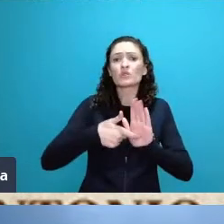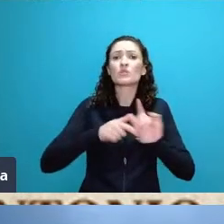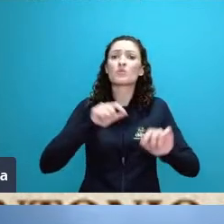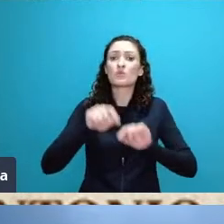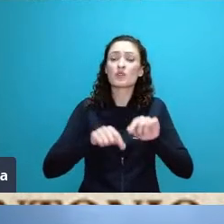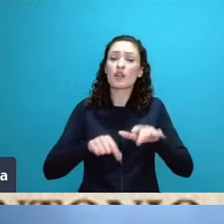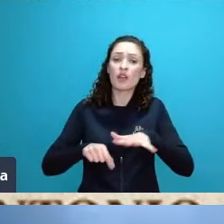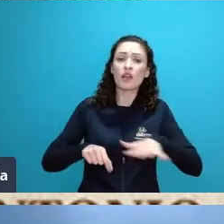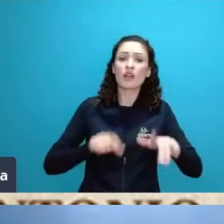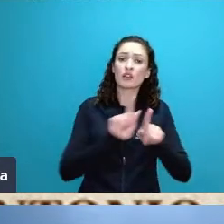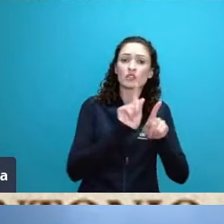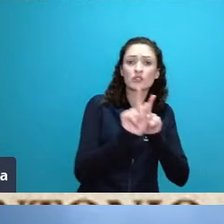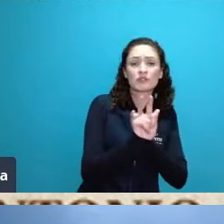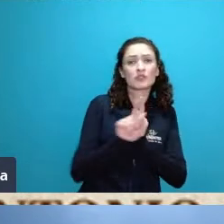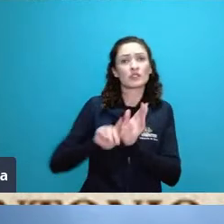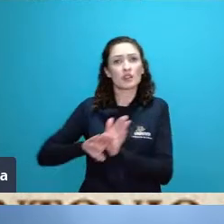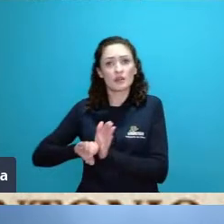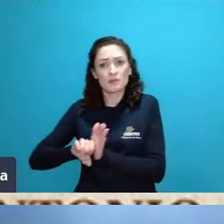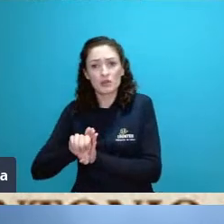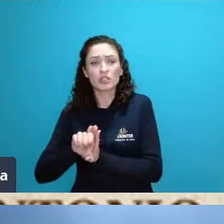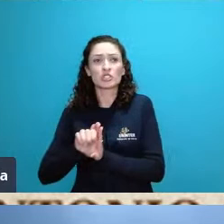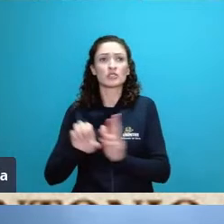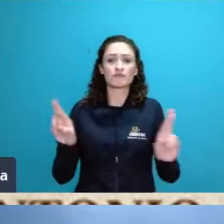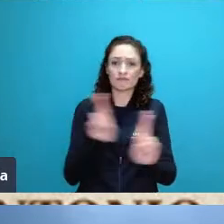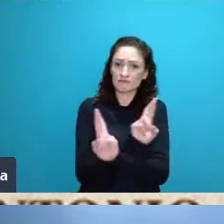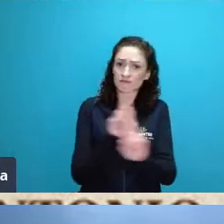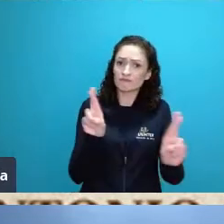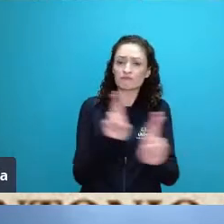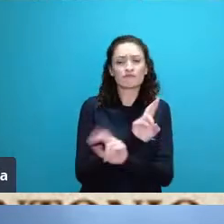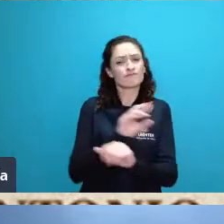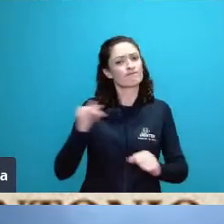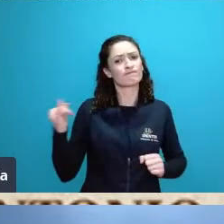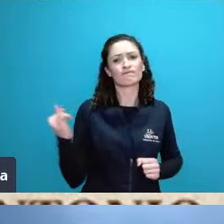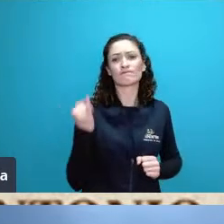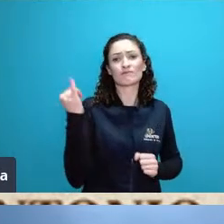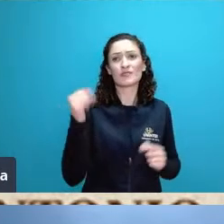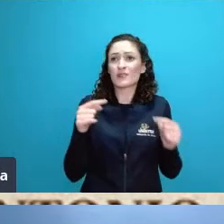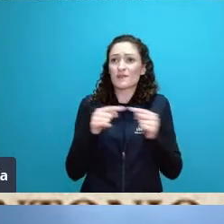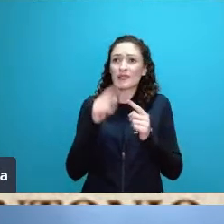geografia biologia e o quanto a gente na verdade está tudo junto